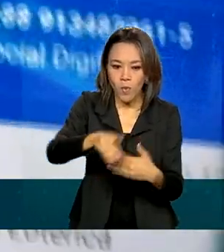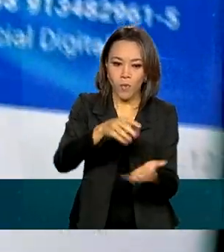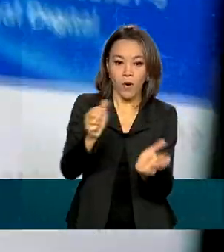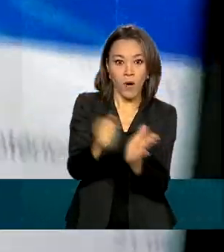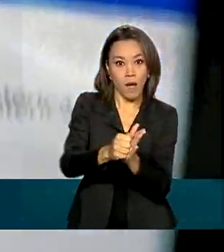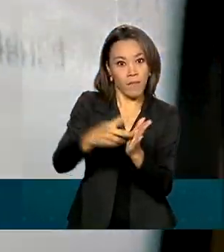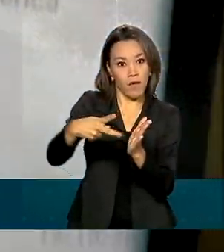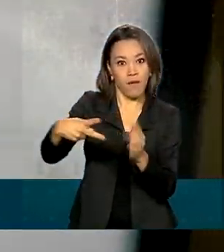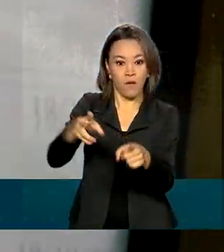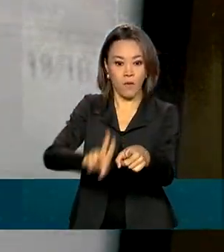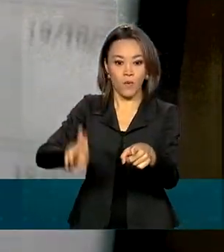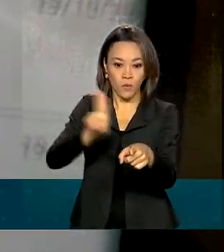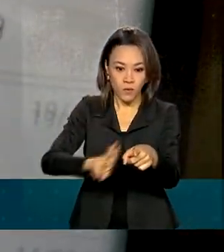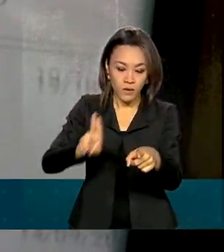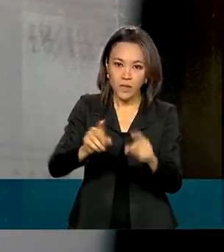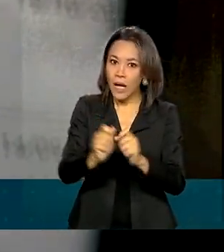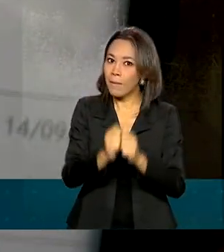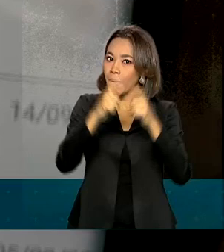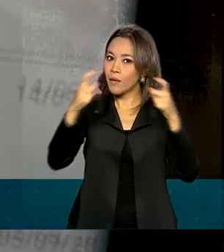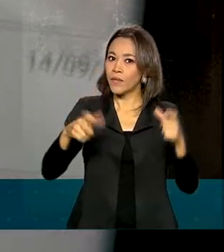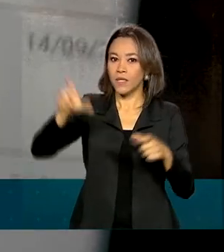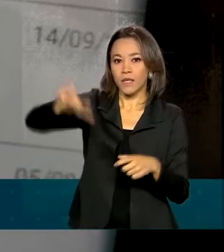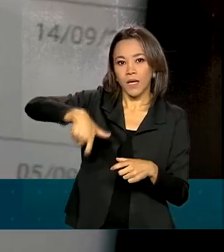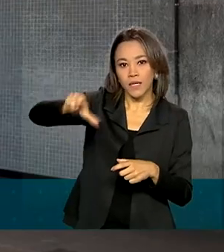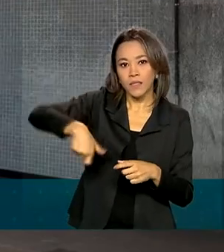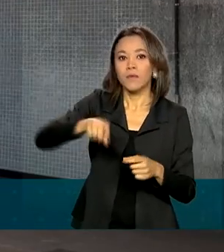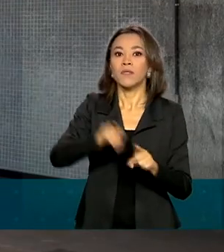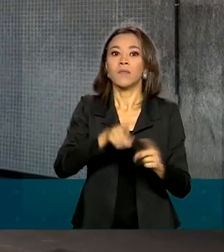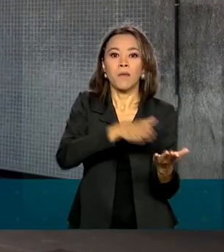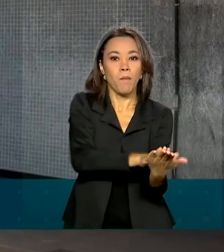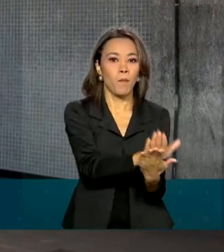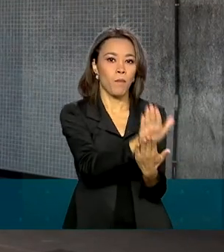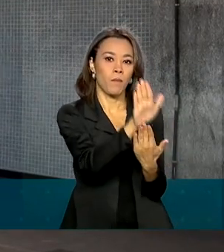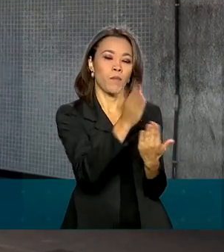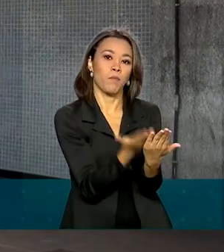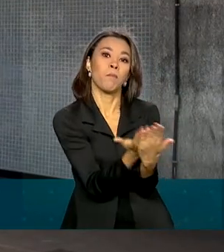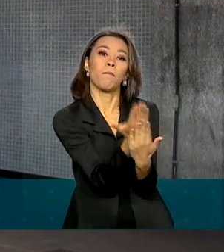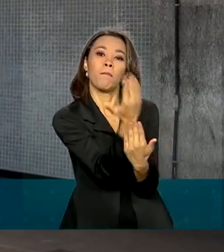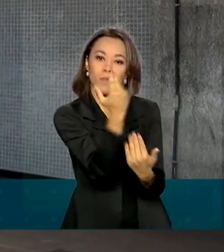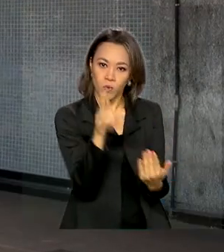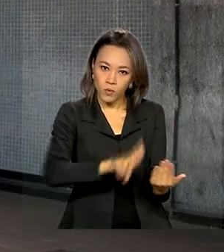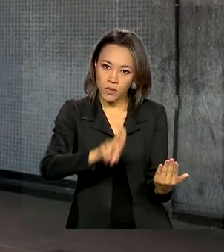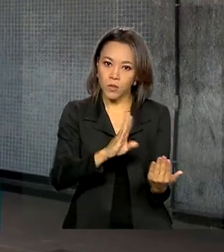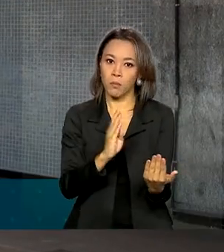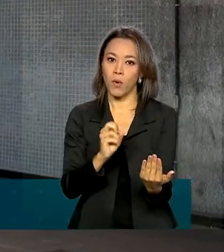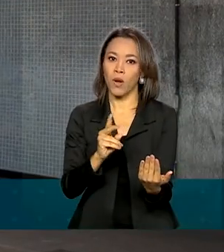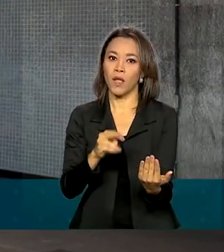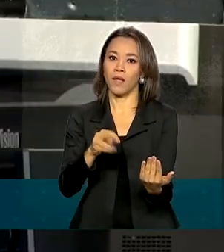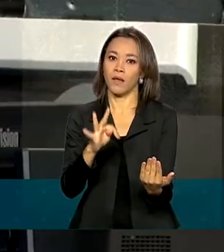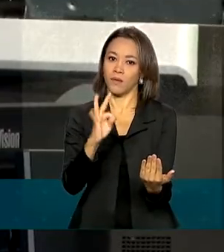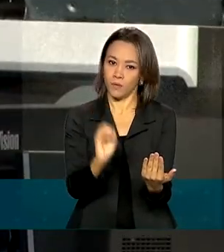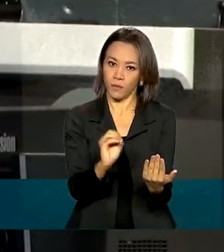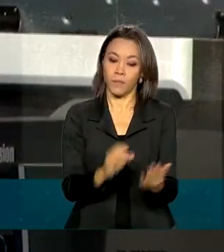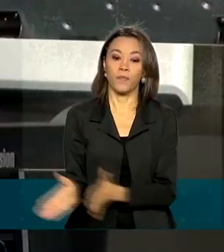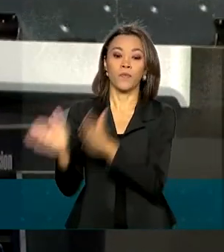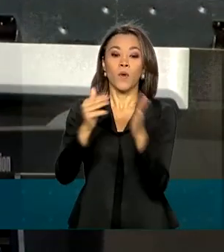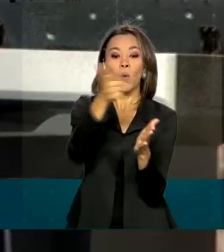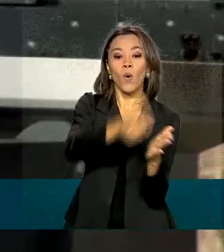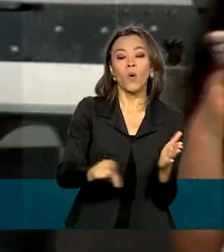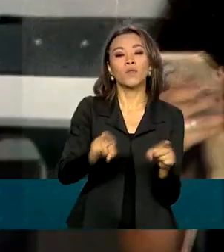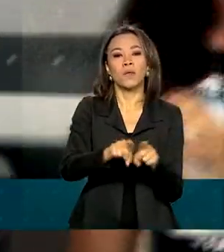sendo a maior parte em cartão de débito e boletos. Outras medidas de apoio aos trabalhadores foram o saque